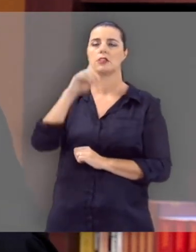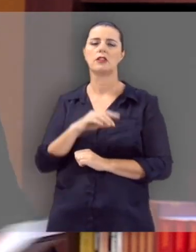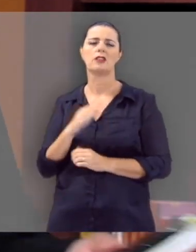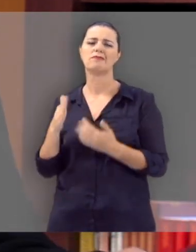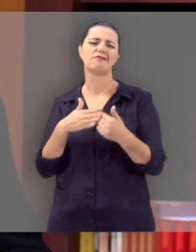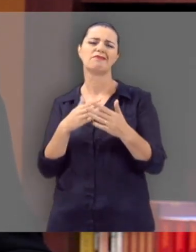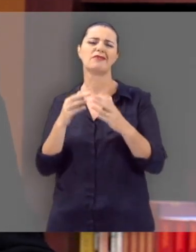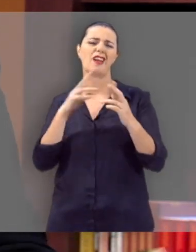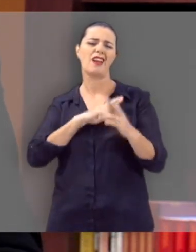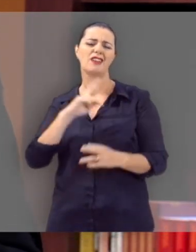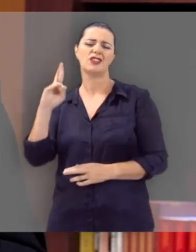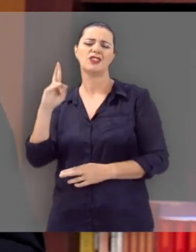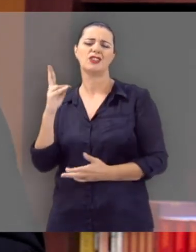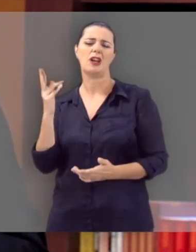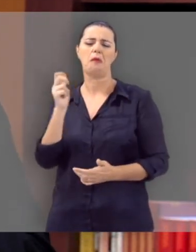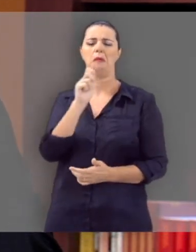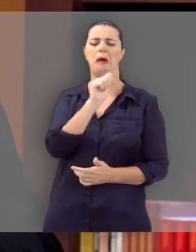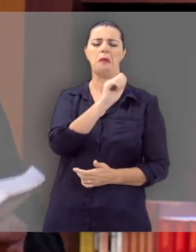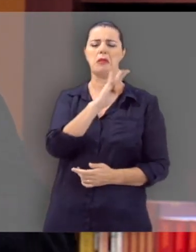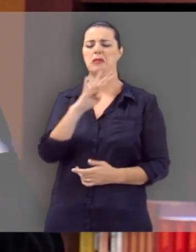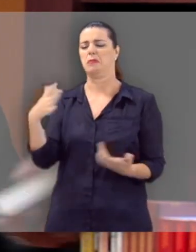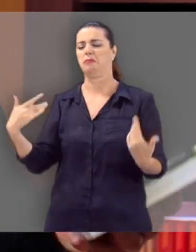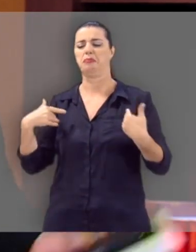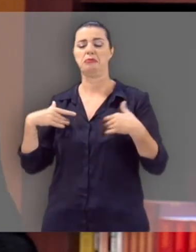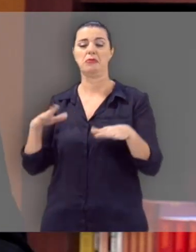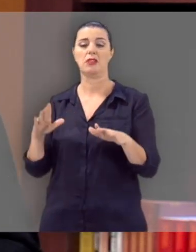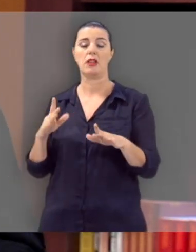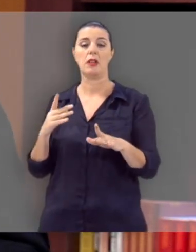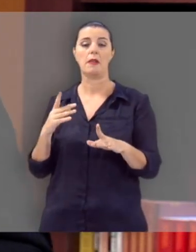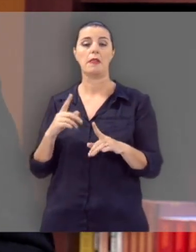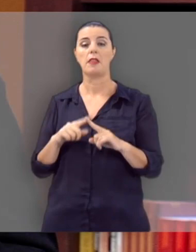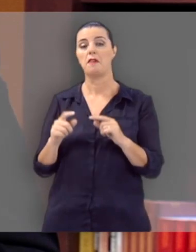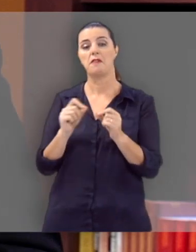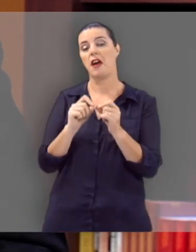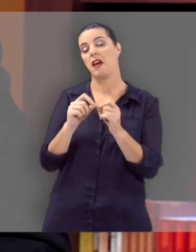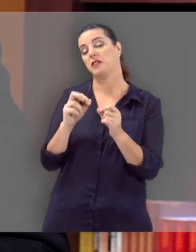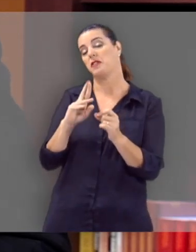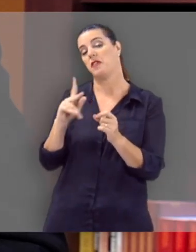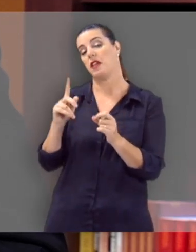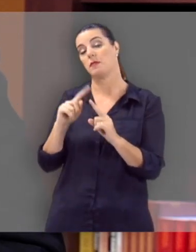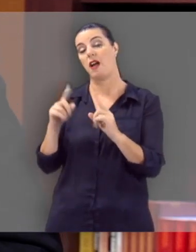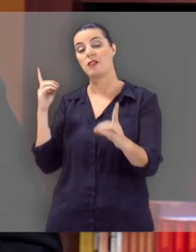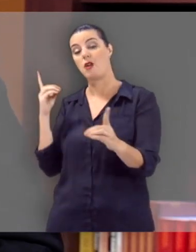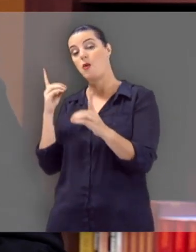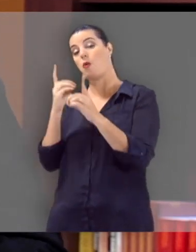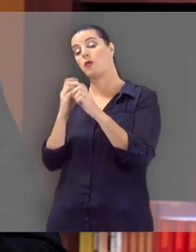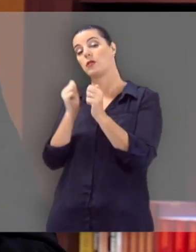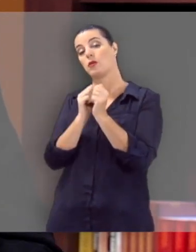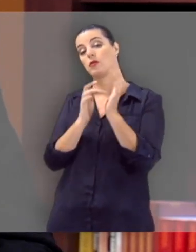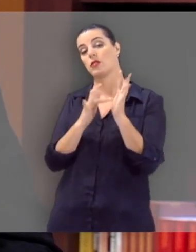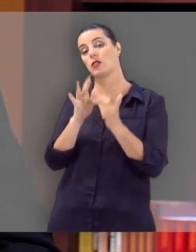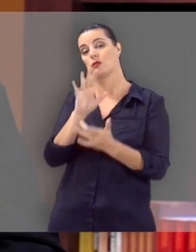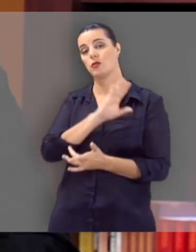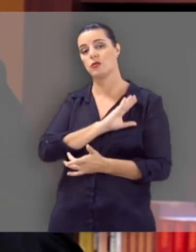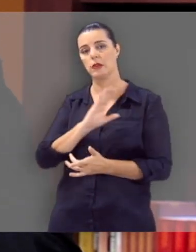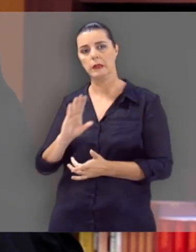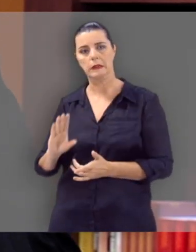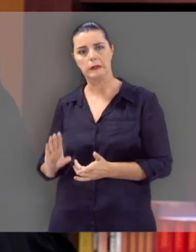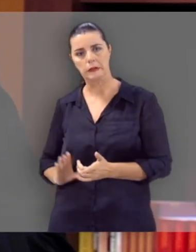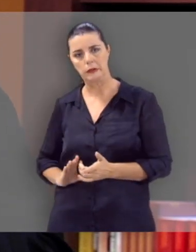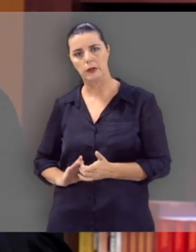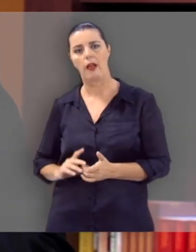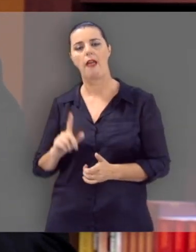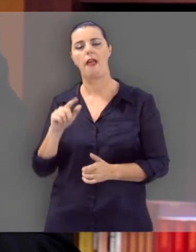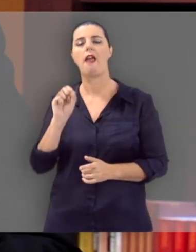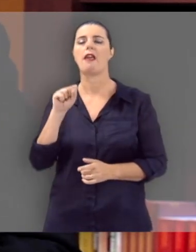Não por uma religião qualquer, A ou B ou C, porque na verdade não fará tanta diferença. Mas o nosso encontro com o Senhor